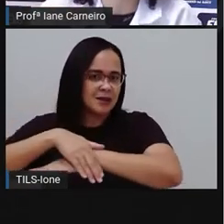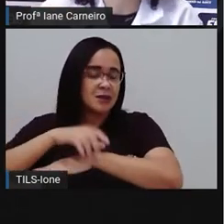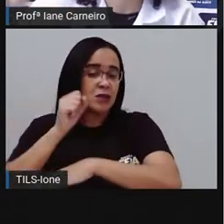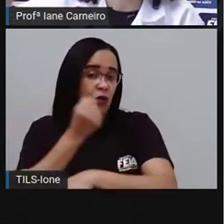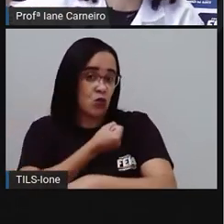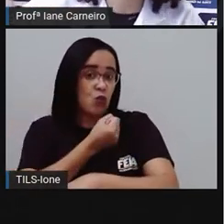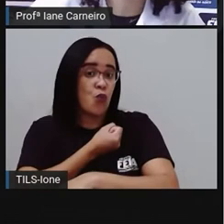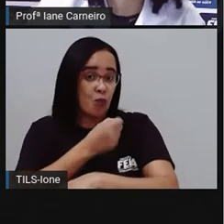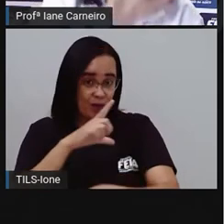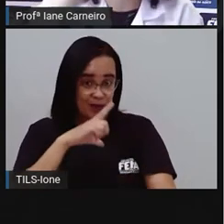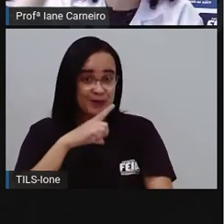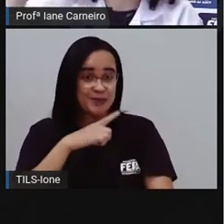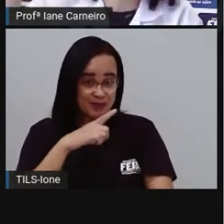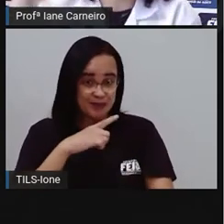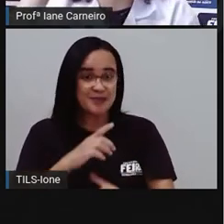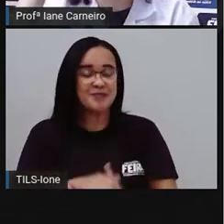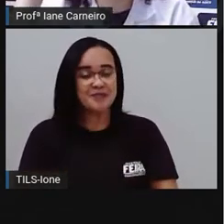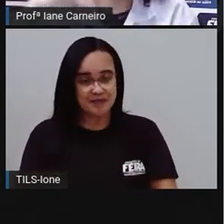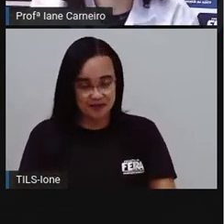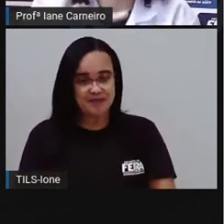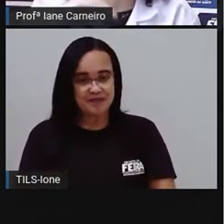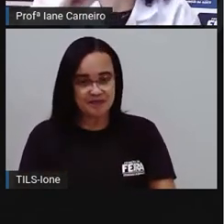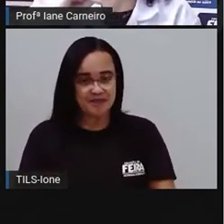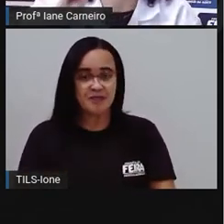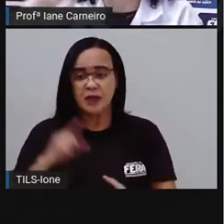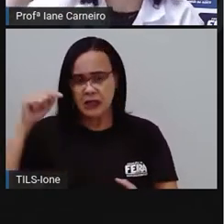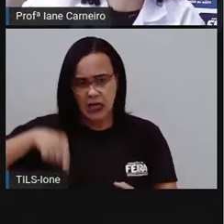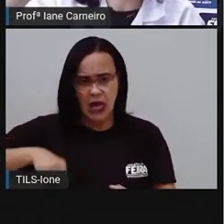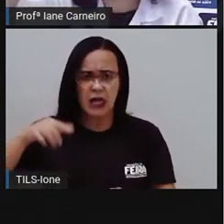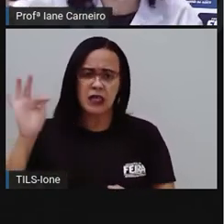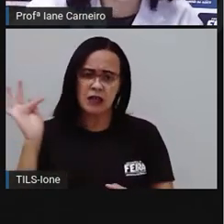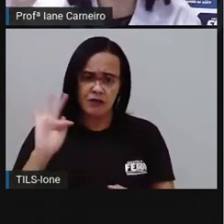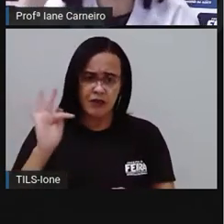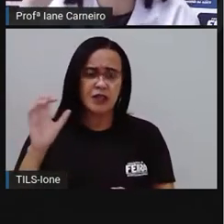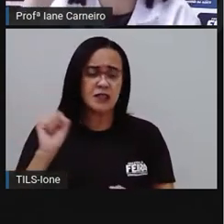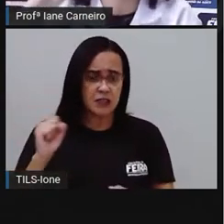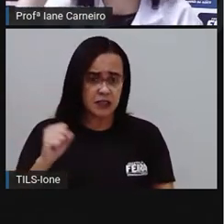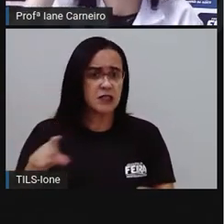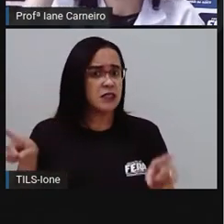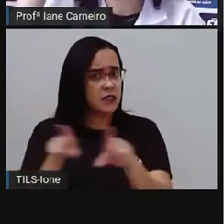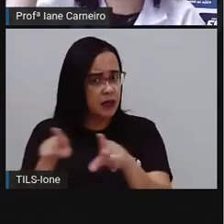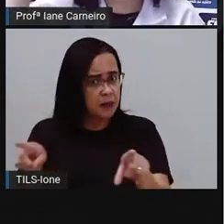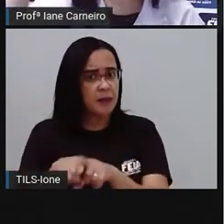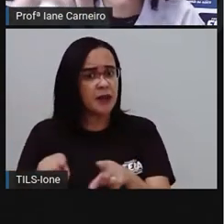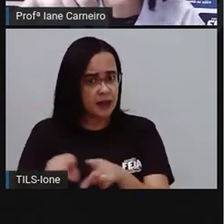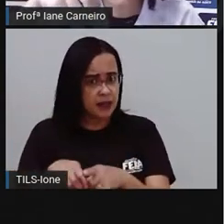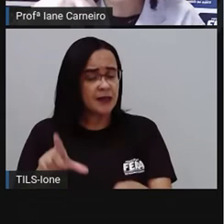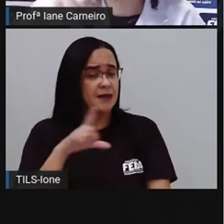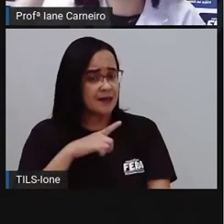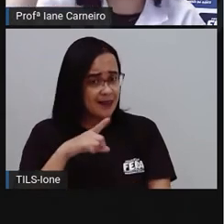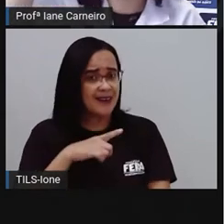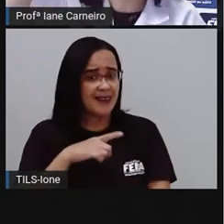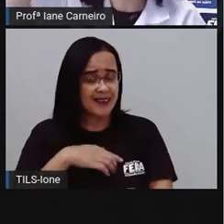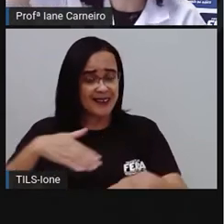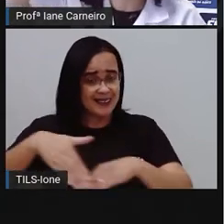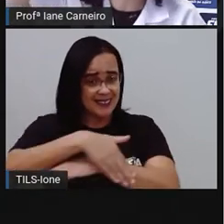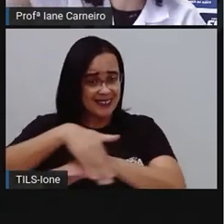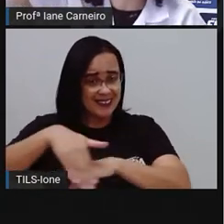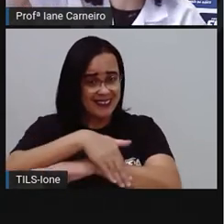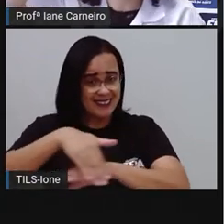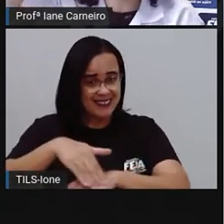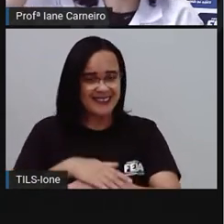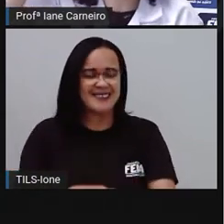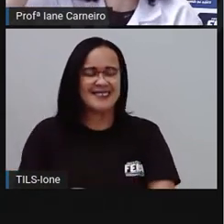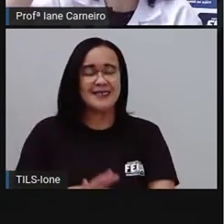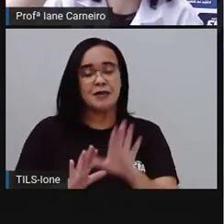o seu código. E a nossa cidade, ela tem um código também, né? E o Brasil tem um código. Mas a nossa rua, Para o carteiro